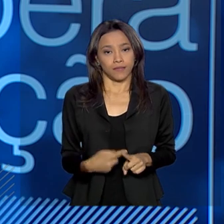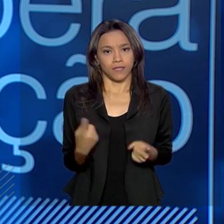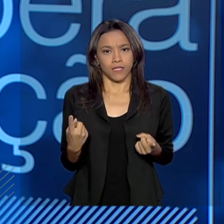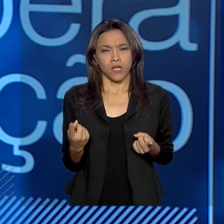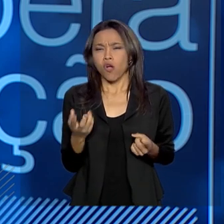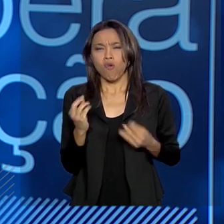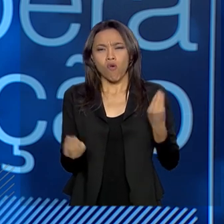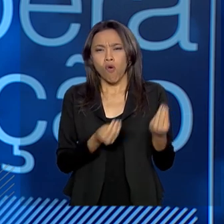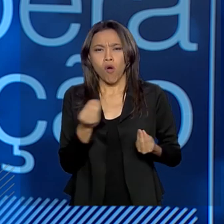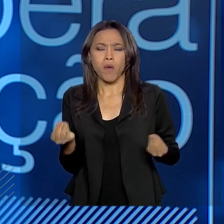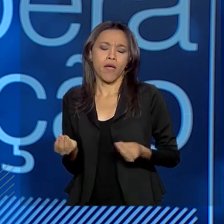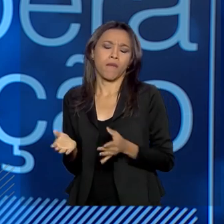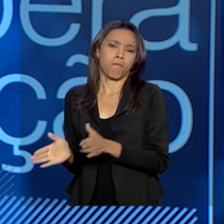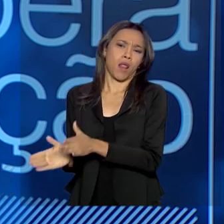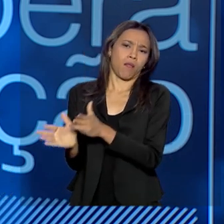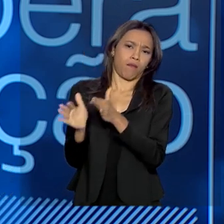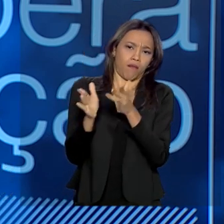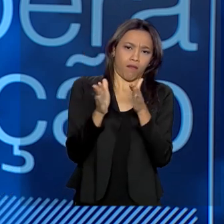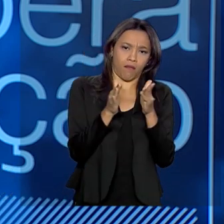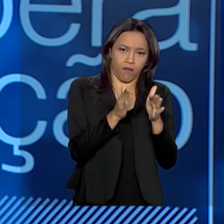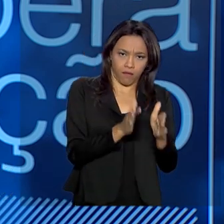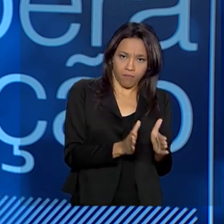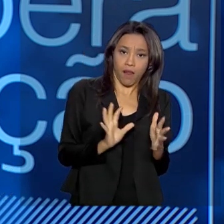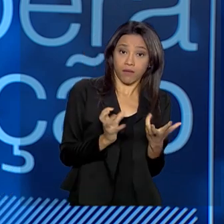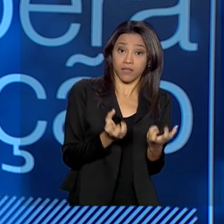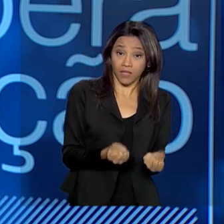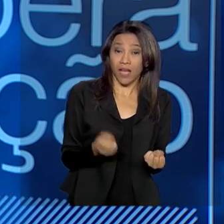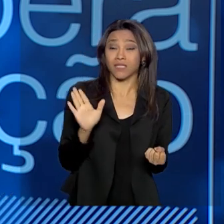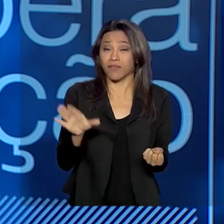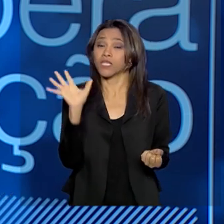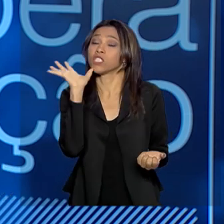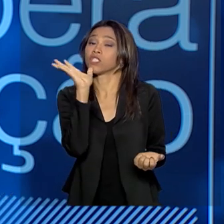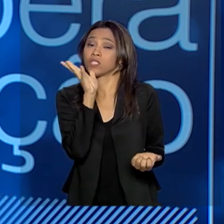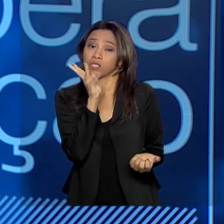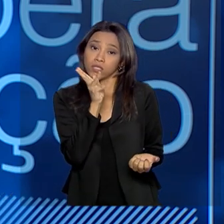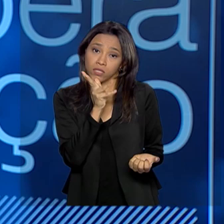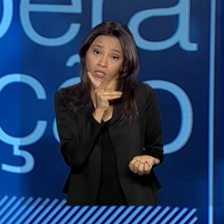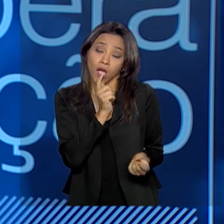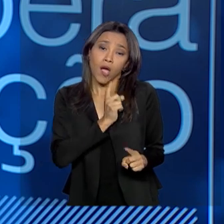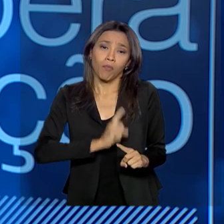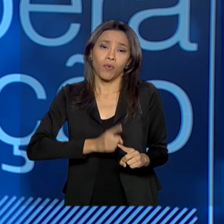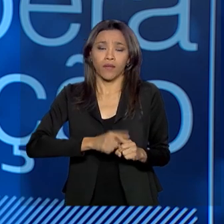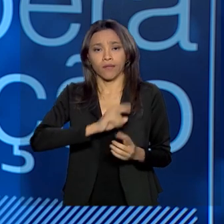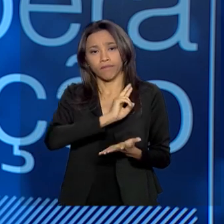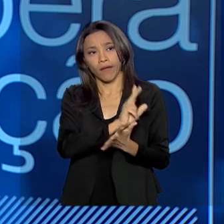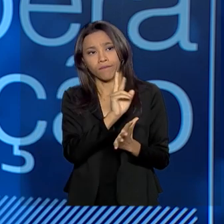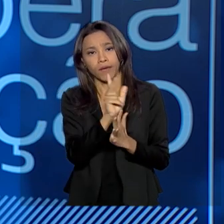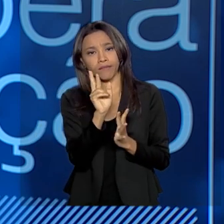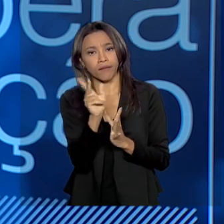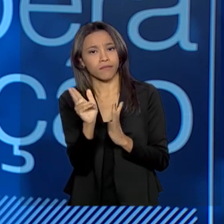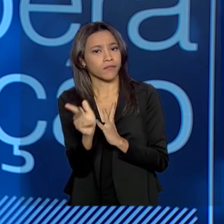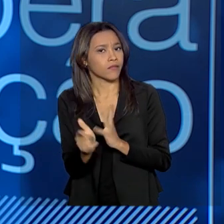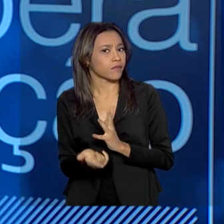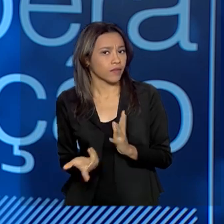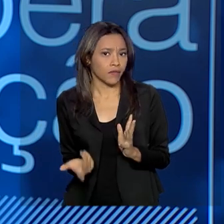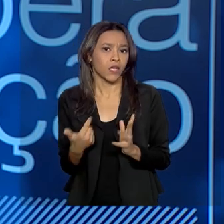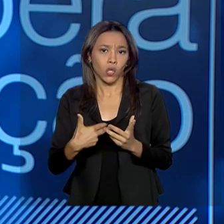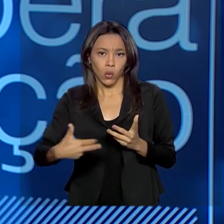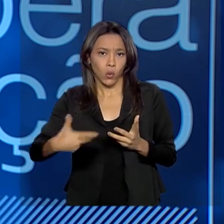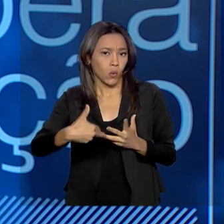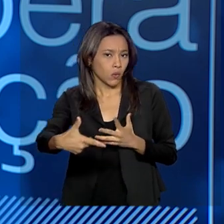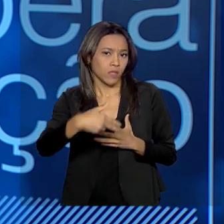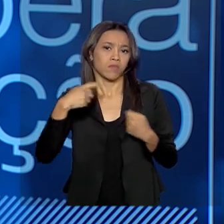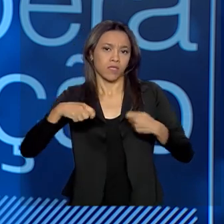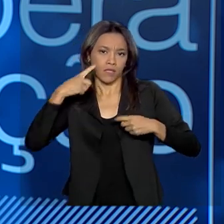procedimento de reconhecimento possa ser lento e é lento em função de várias questões que precisam ser